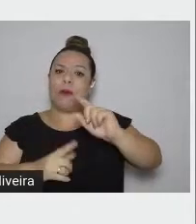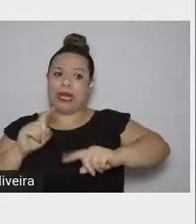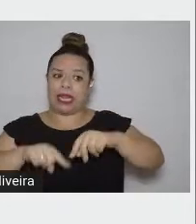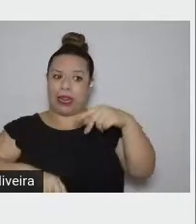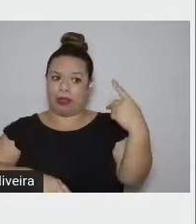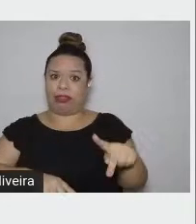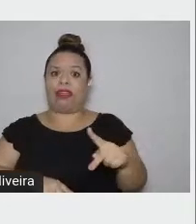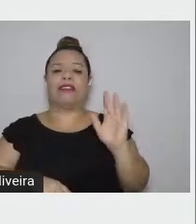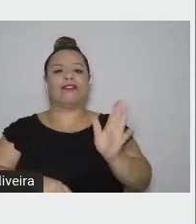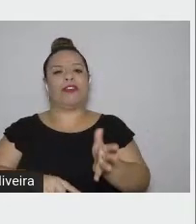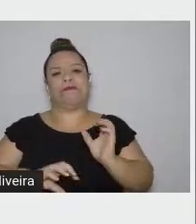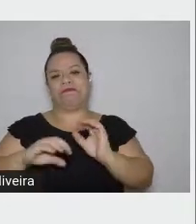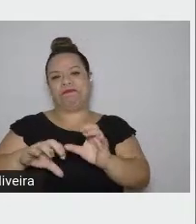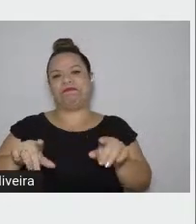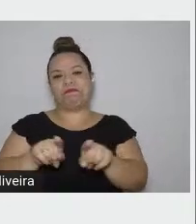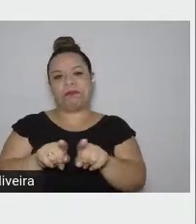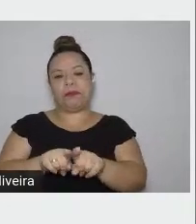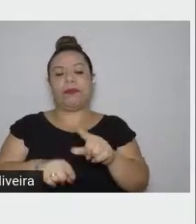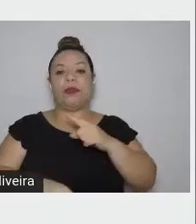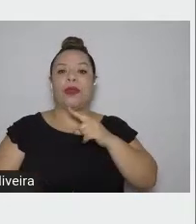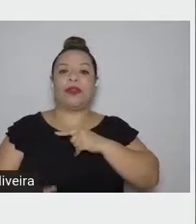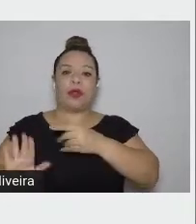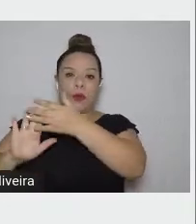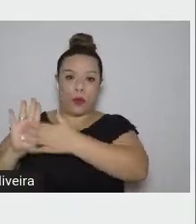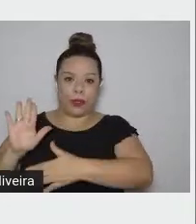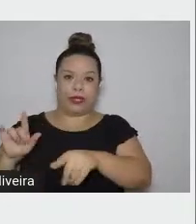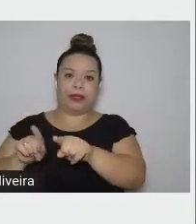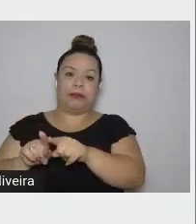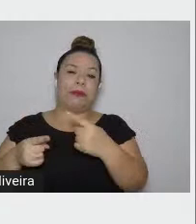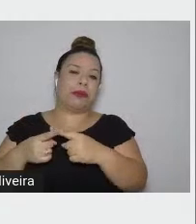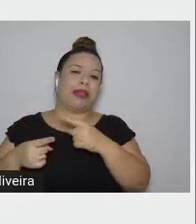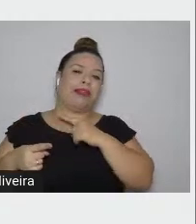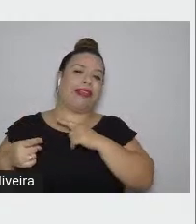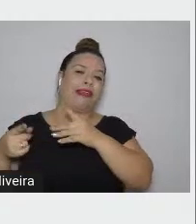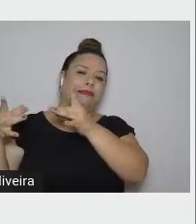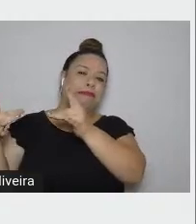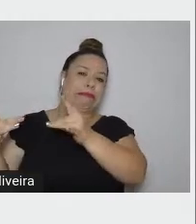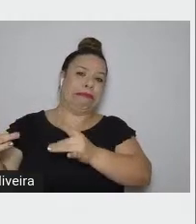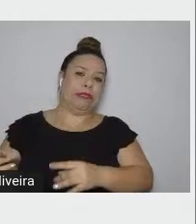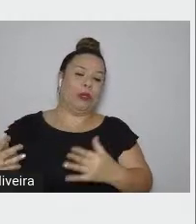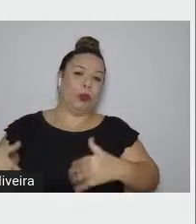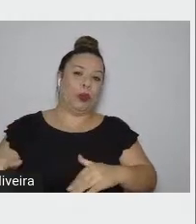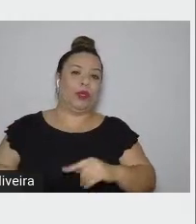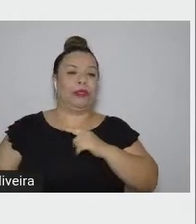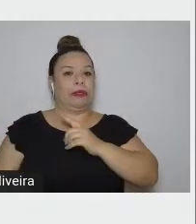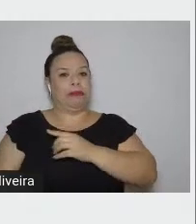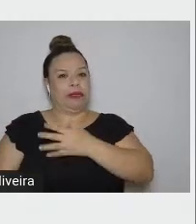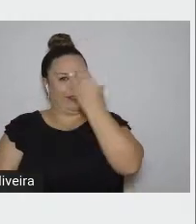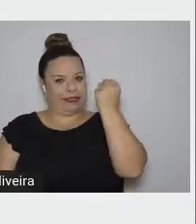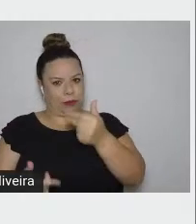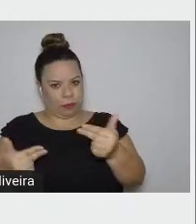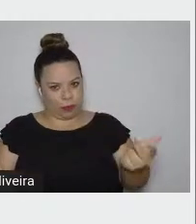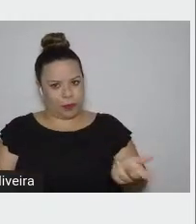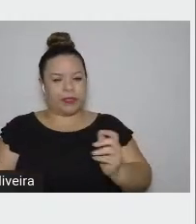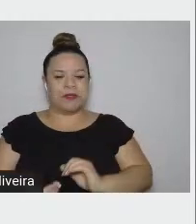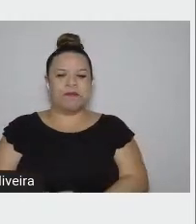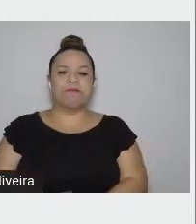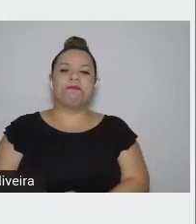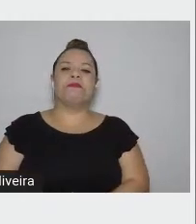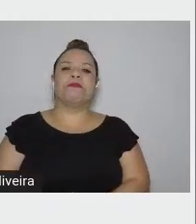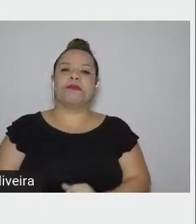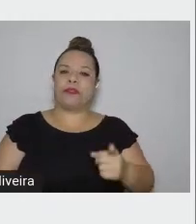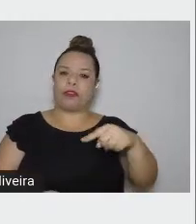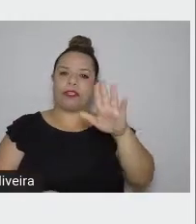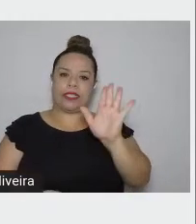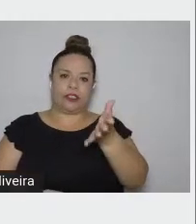Eu tenho aqui um roteirinho, porque é tanta coisa que eu tenho medo de esquecer alguma. Como todos sabem,